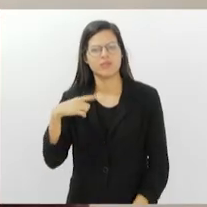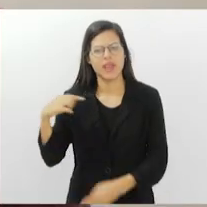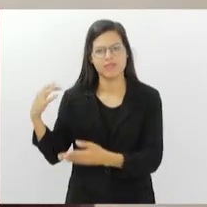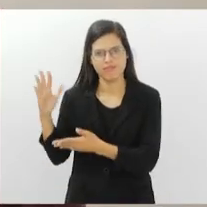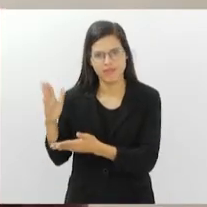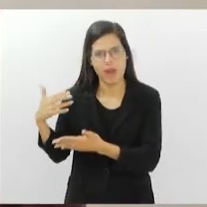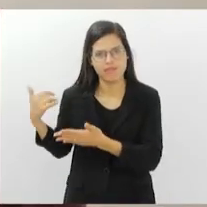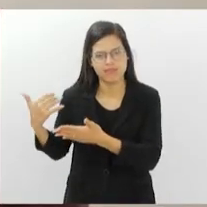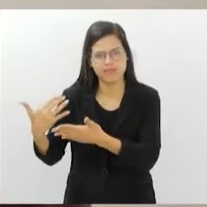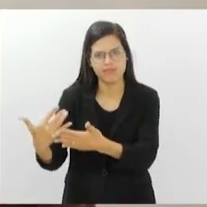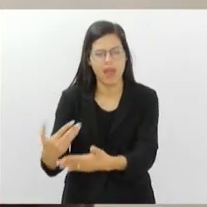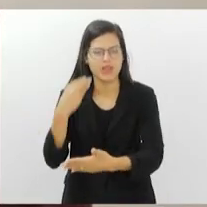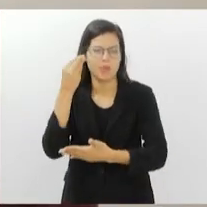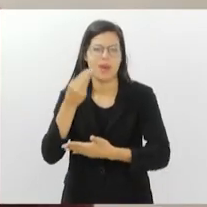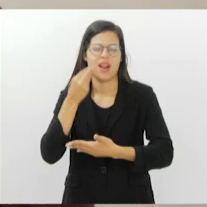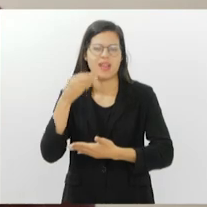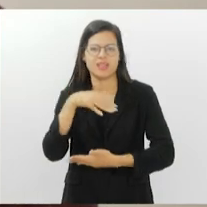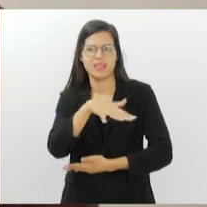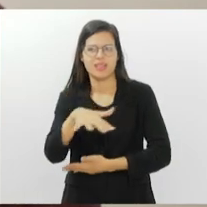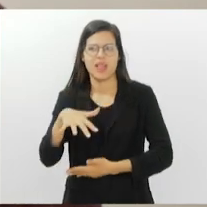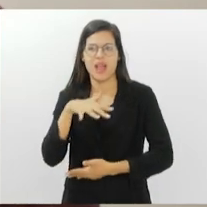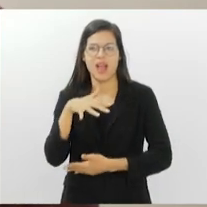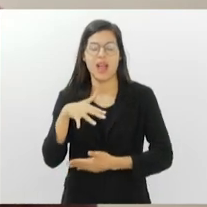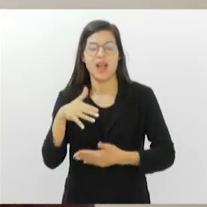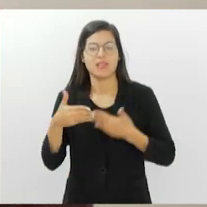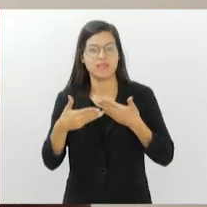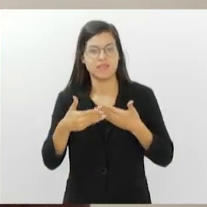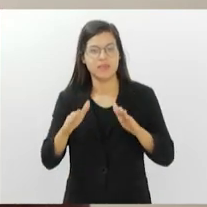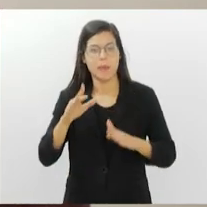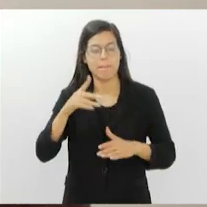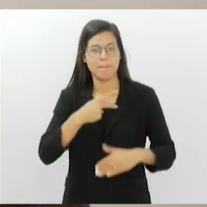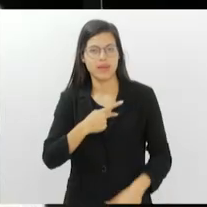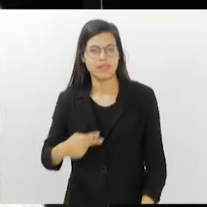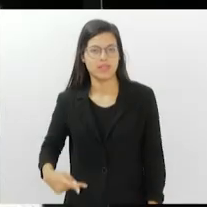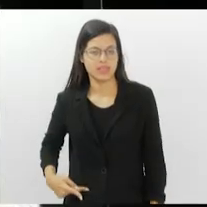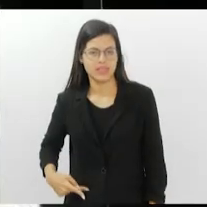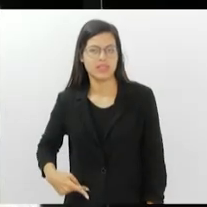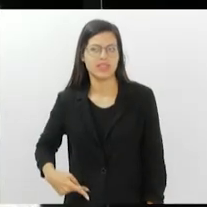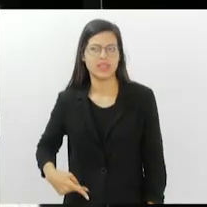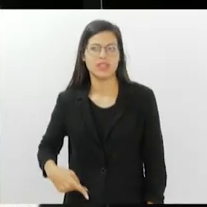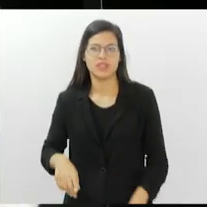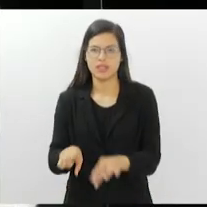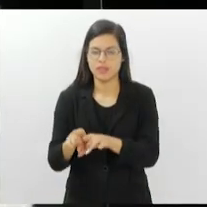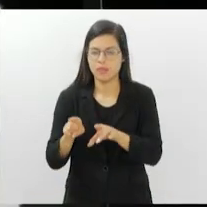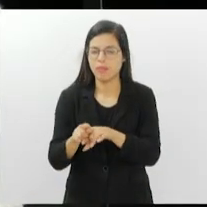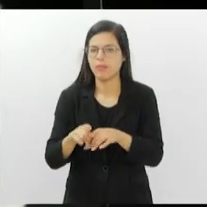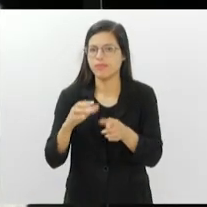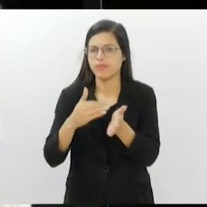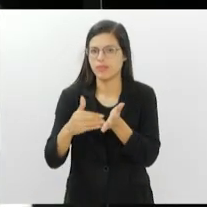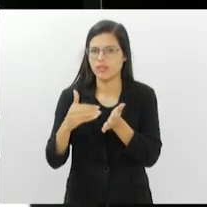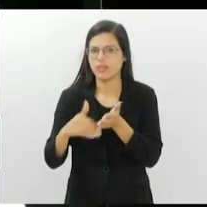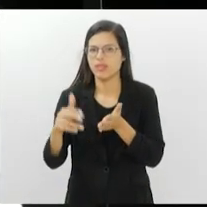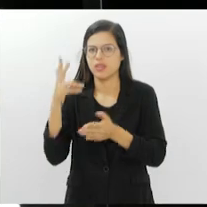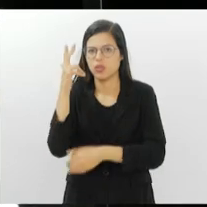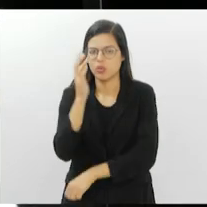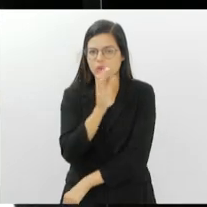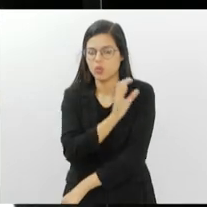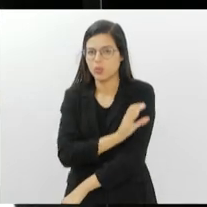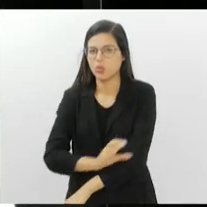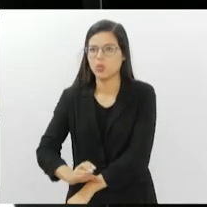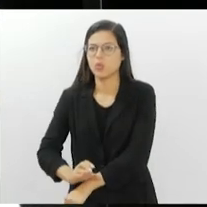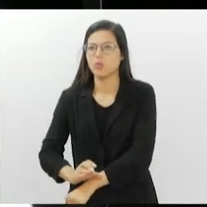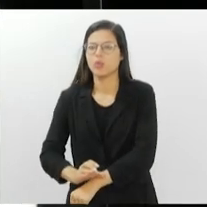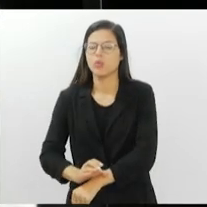A placa foi disserrada pelo presidente da FUNARJ, Jackson Emerick, e a secretária estadual de Cultura e Economia Criativa,